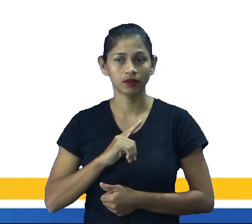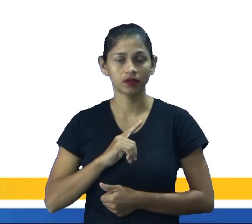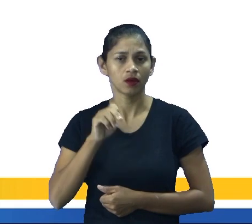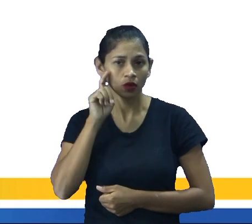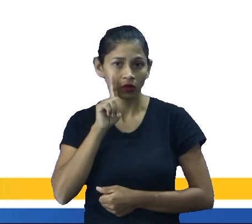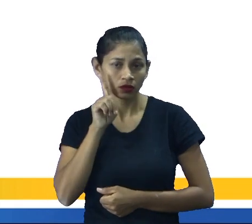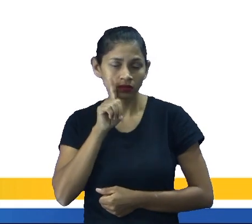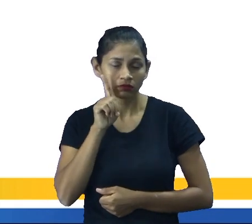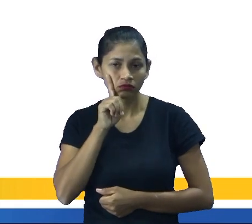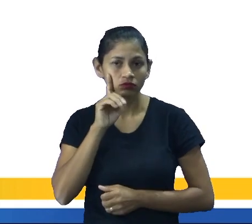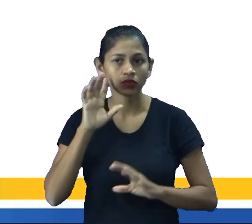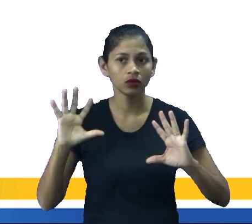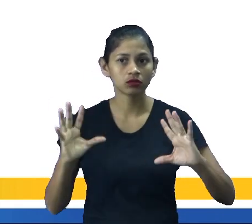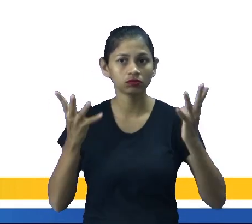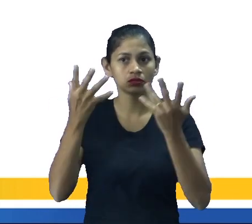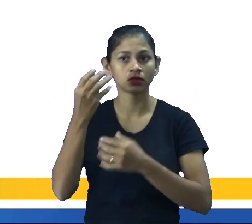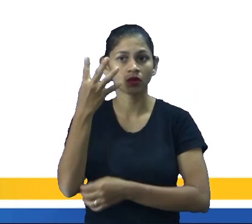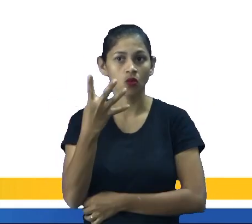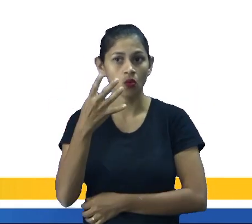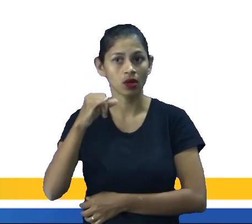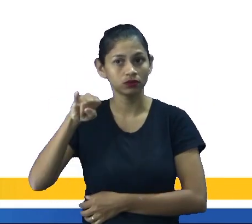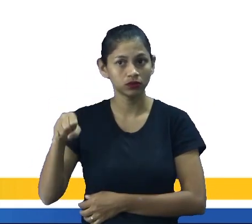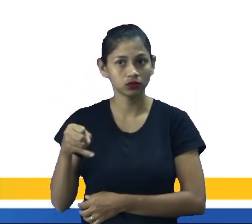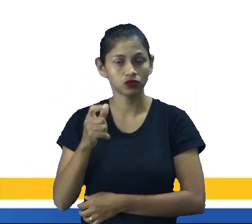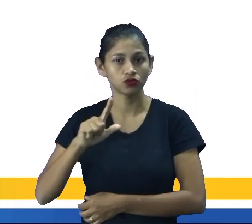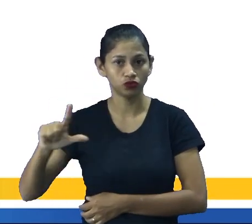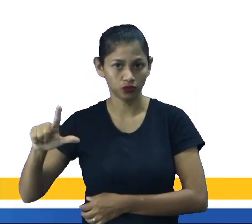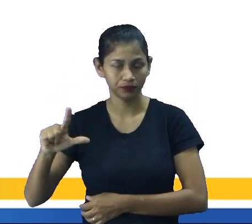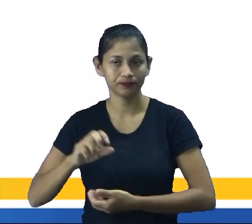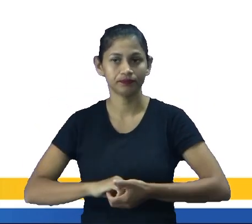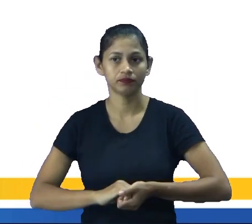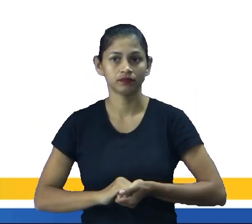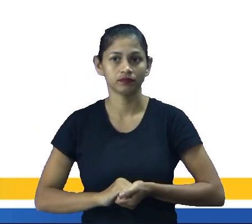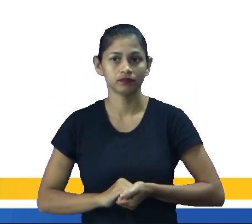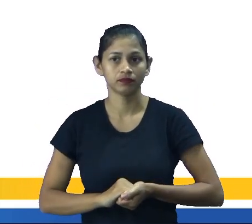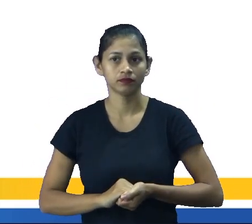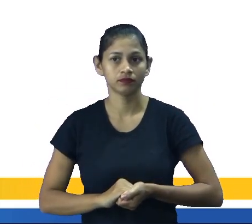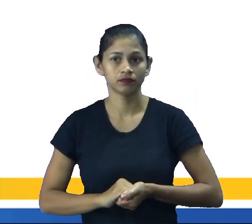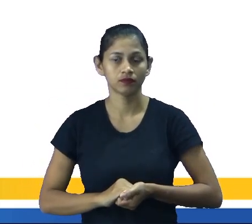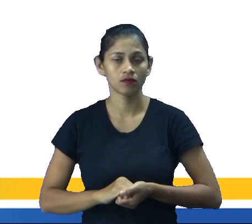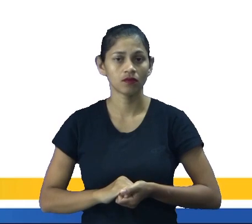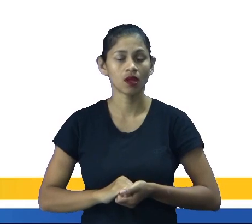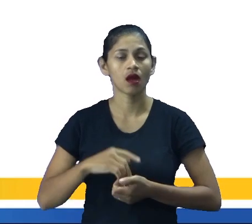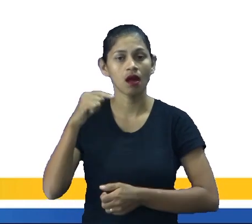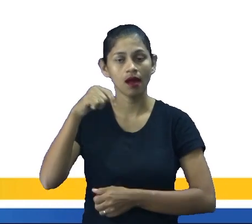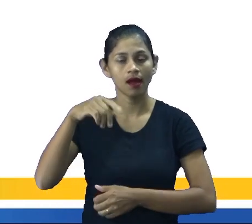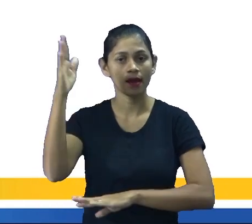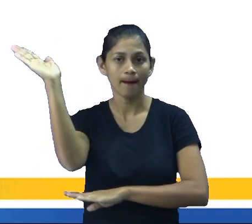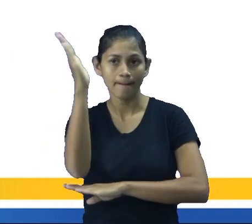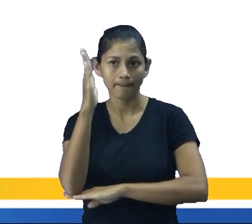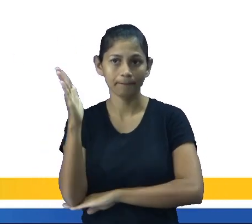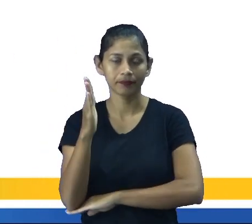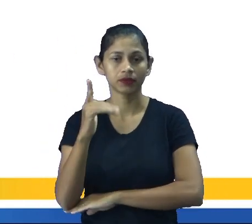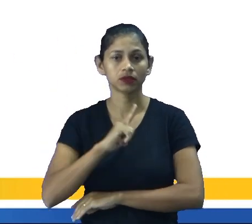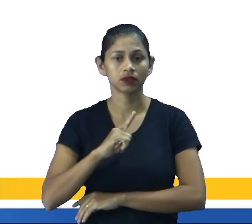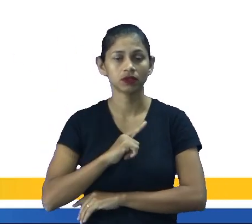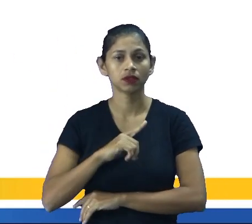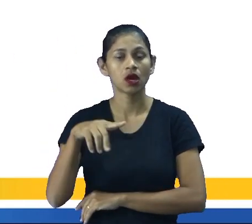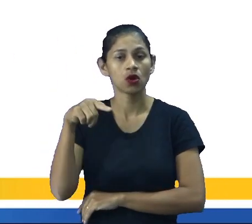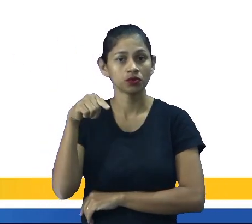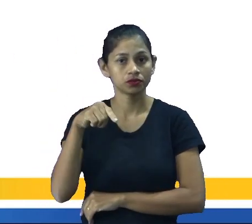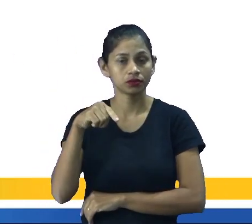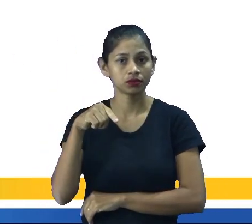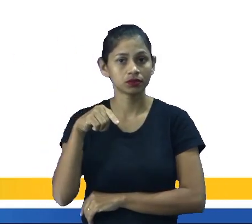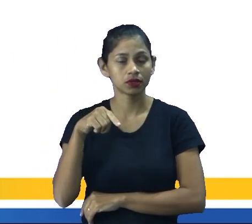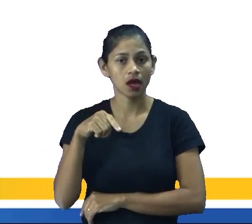Unidos comemoram dia 4 de julho, 4 de julho, e no Brasil nós temos 7 de setembro,